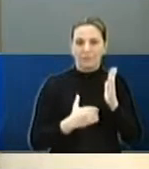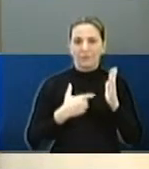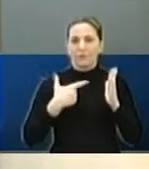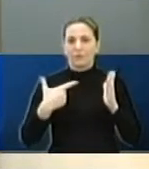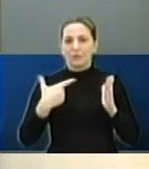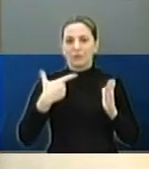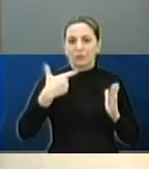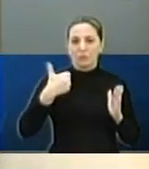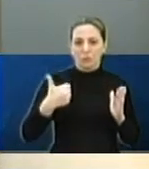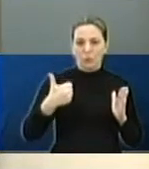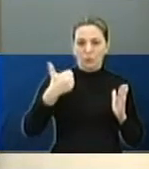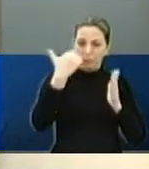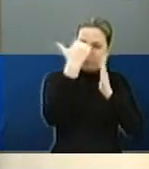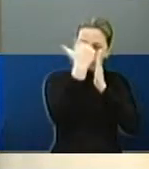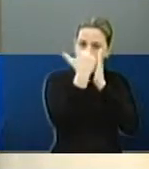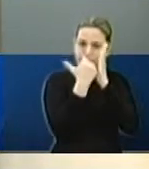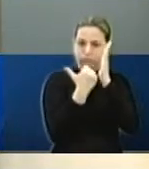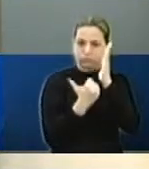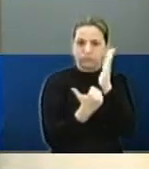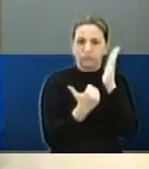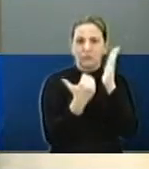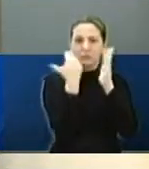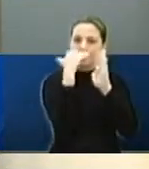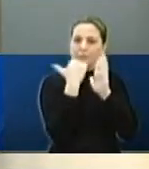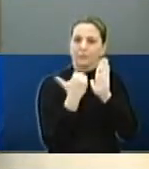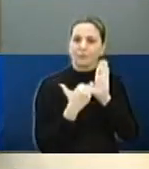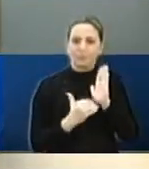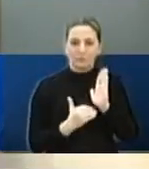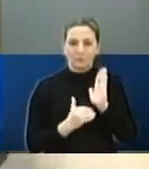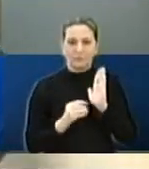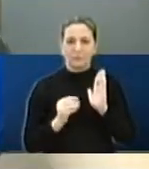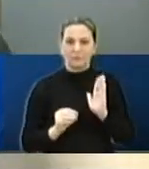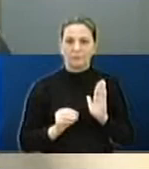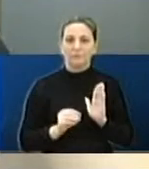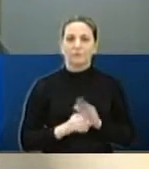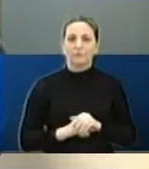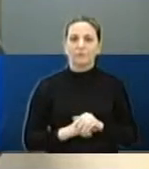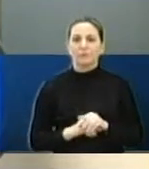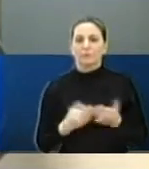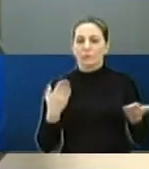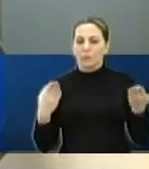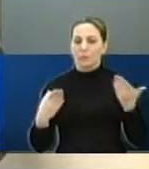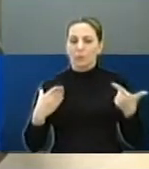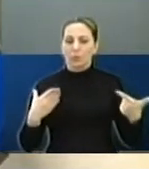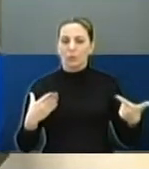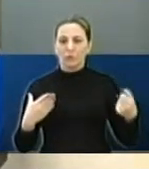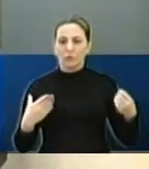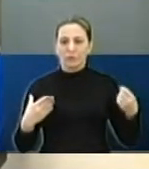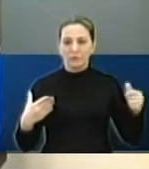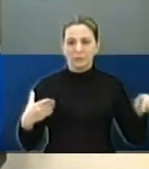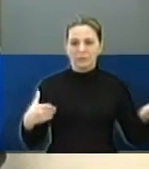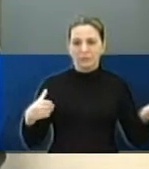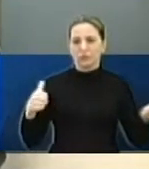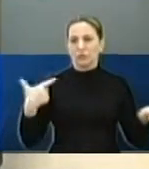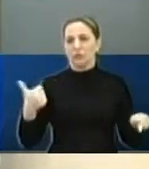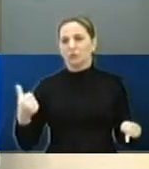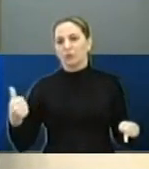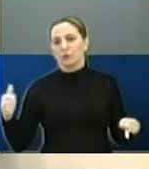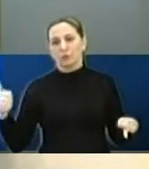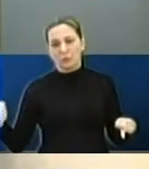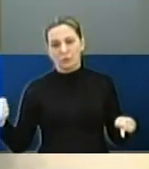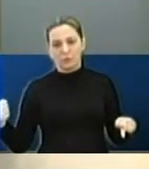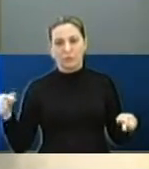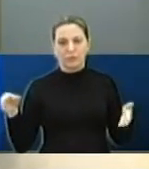posições de 2007 a 2011. E a outra questão que eu quero aqui tratar